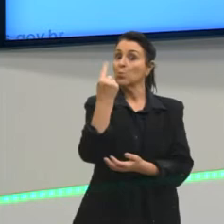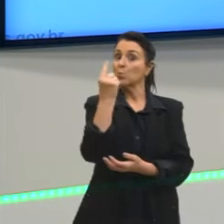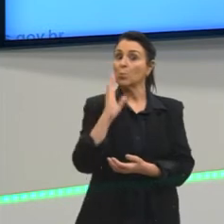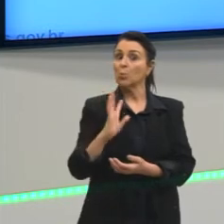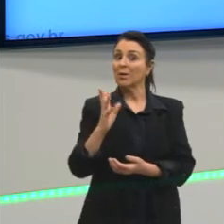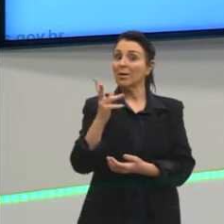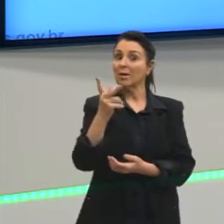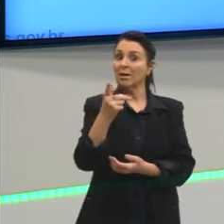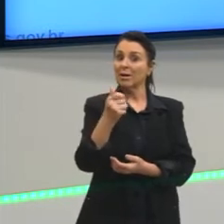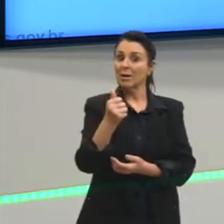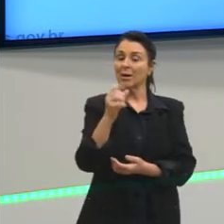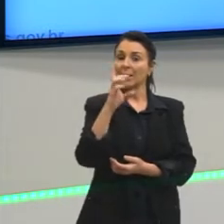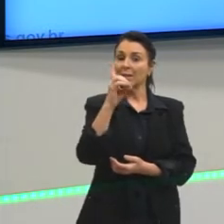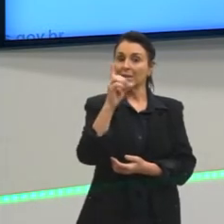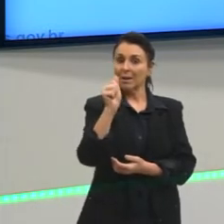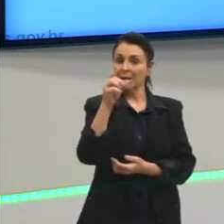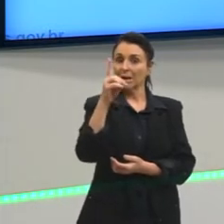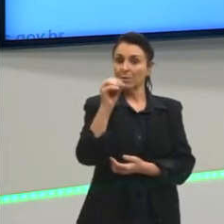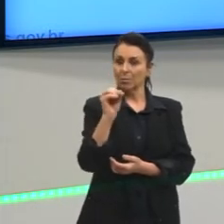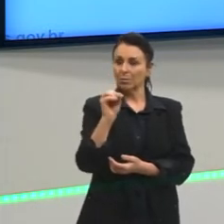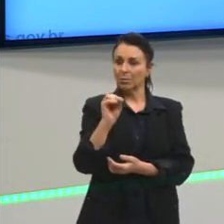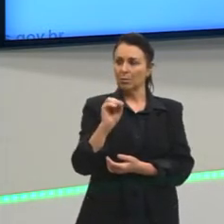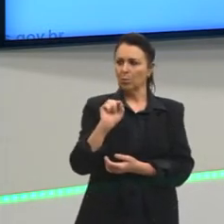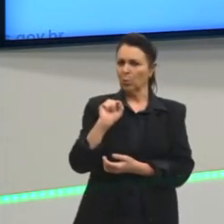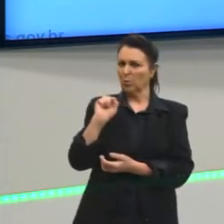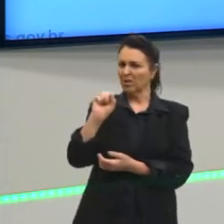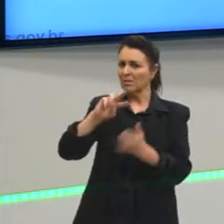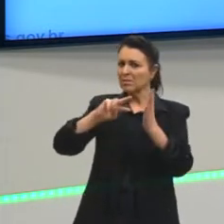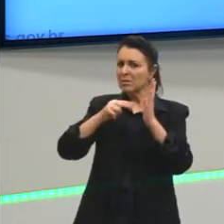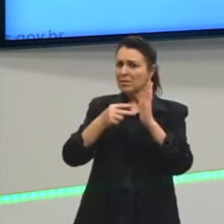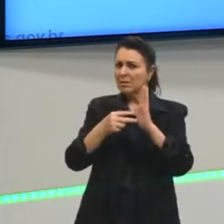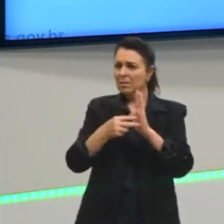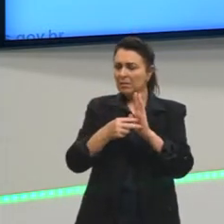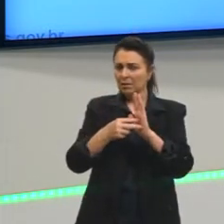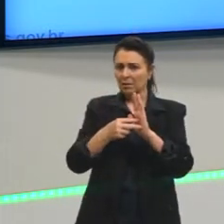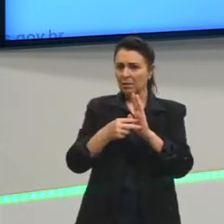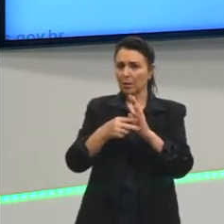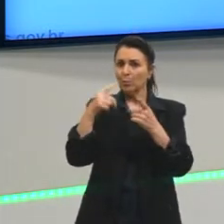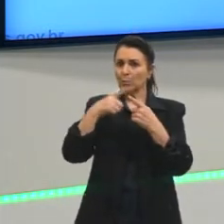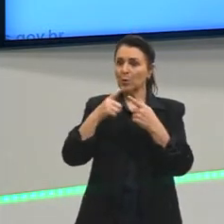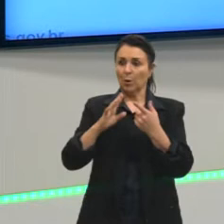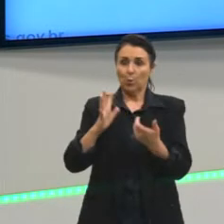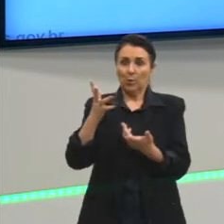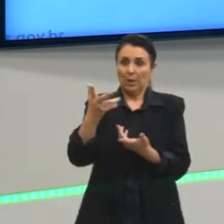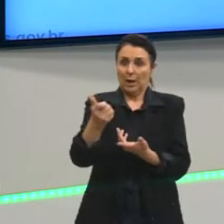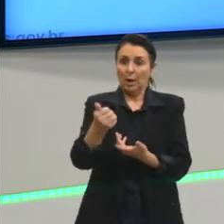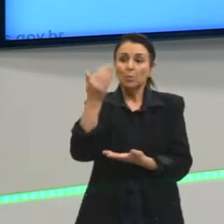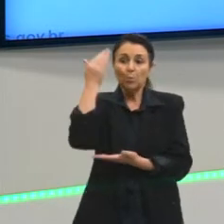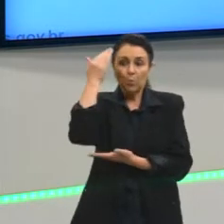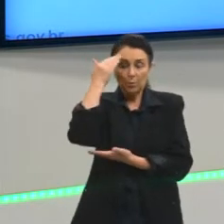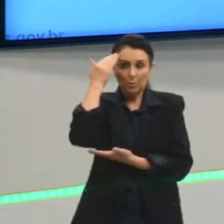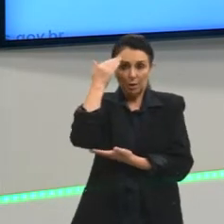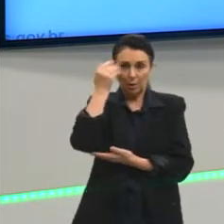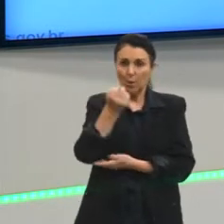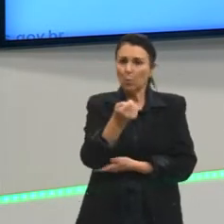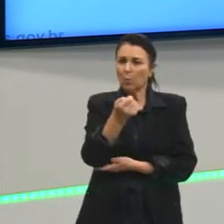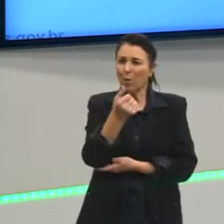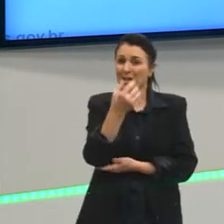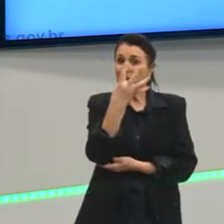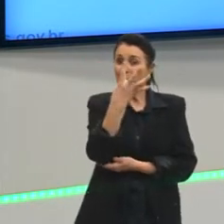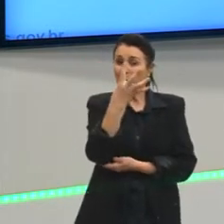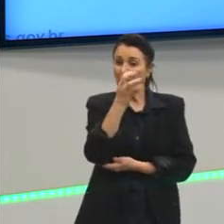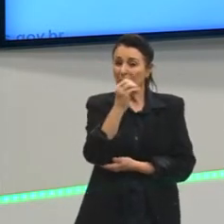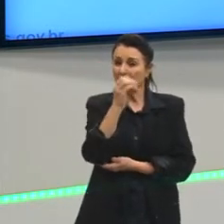O que que quer me dizer esse dado que está me afirmando que quase 40% da população